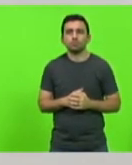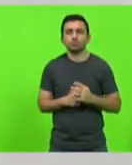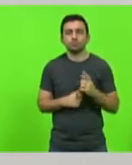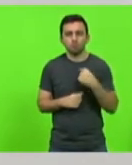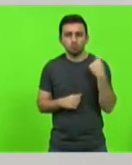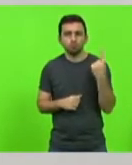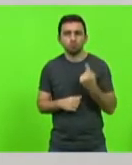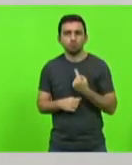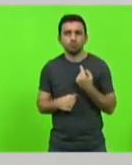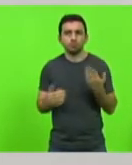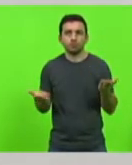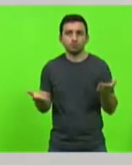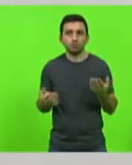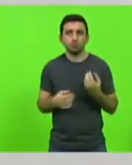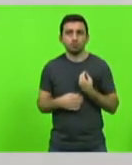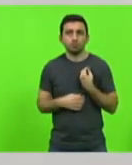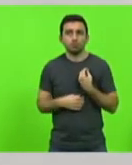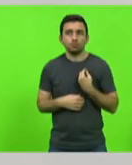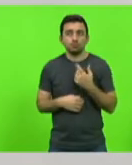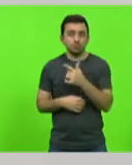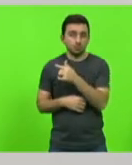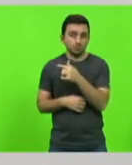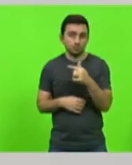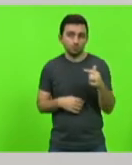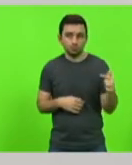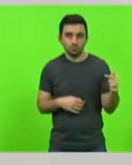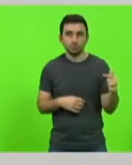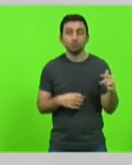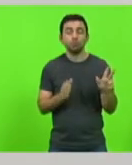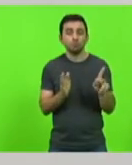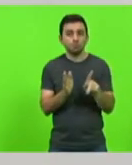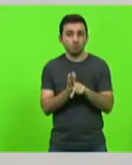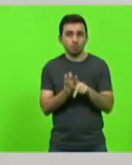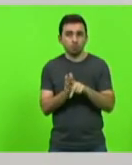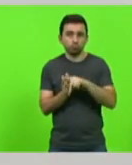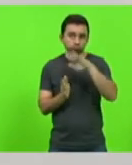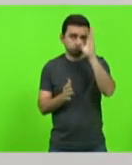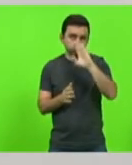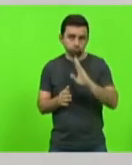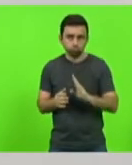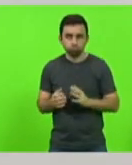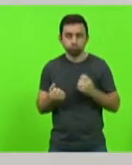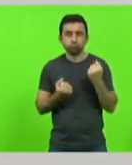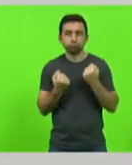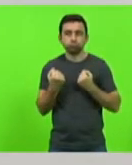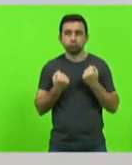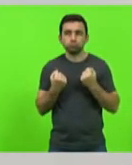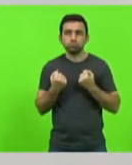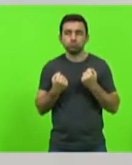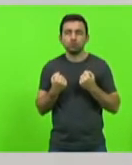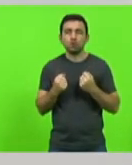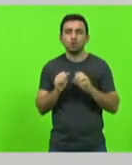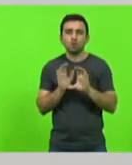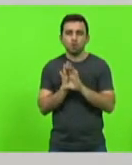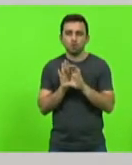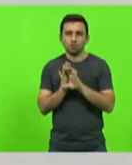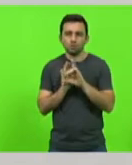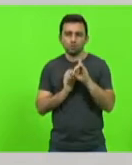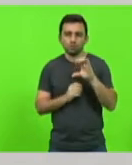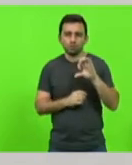vivenciando a Semana Nacional do Trânsito. O Código de Trânsito Brasileiro de 1997